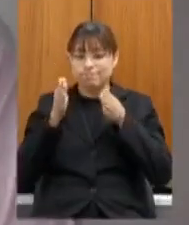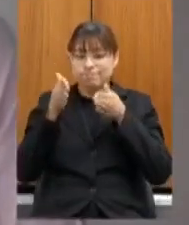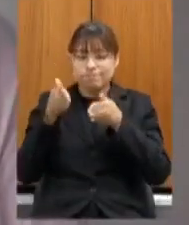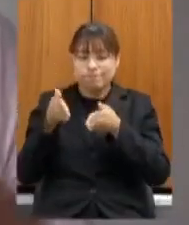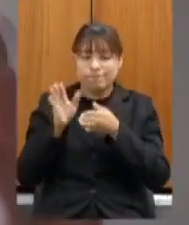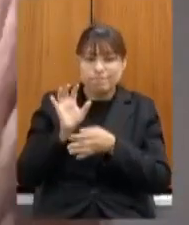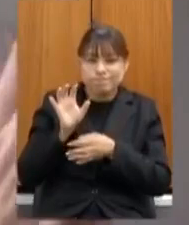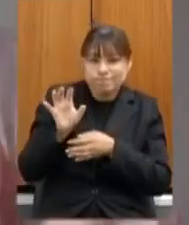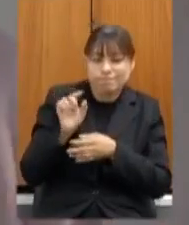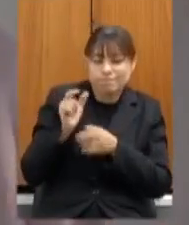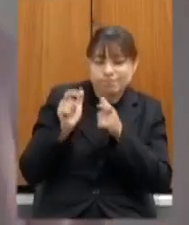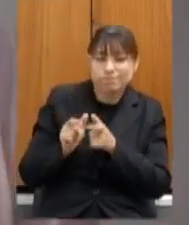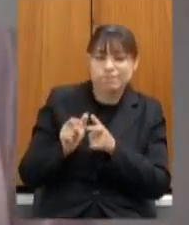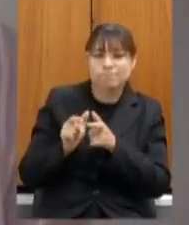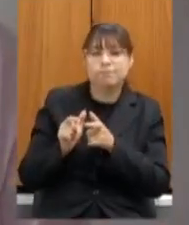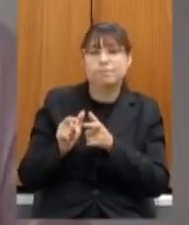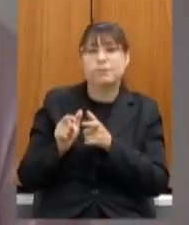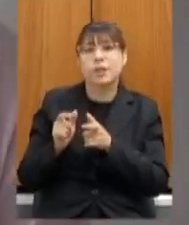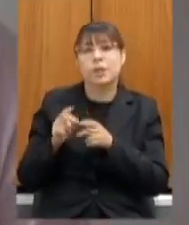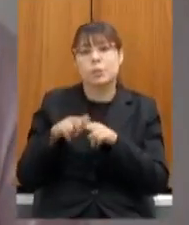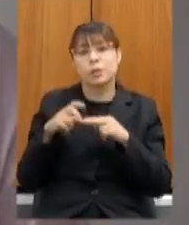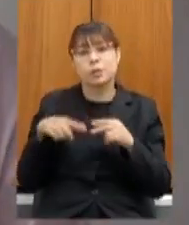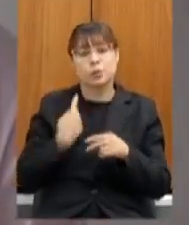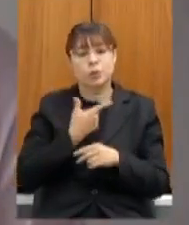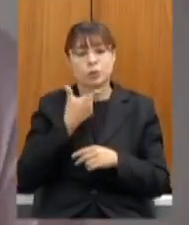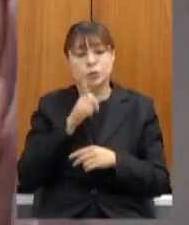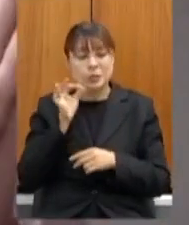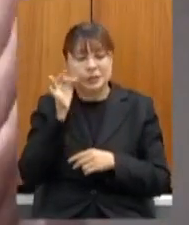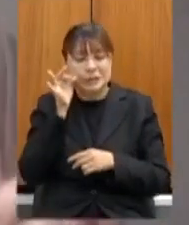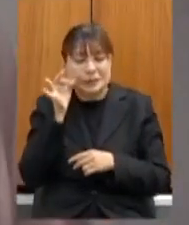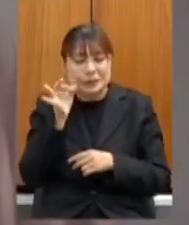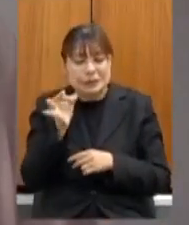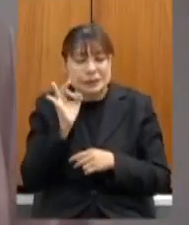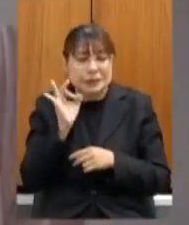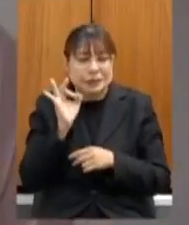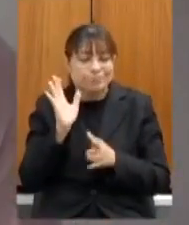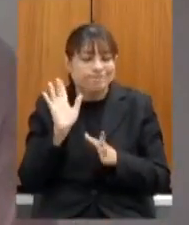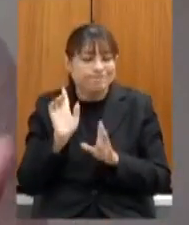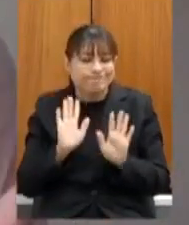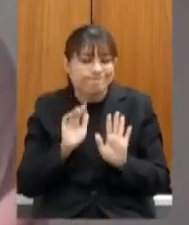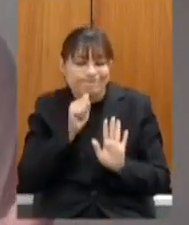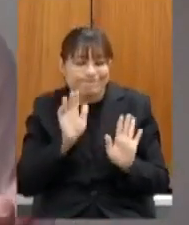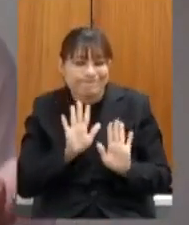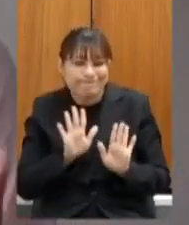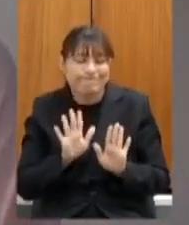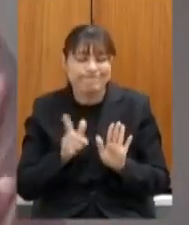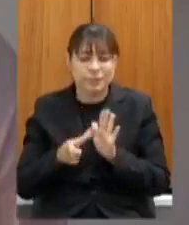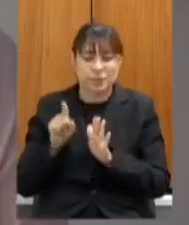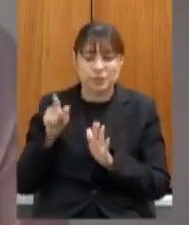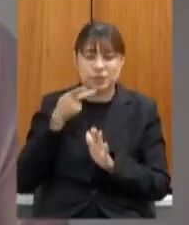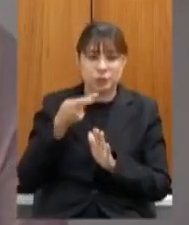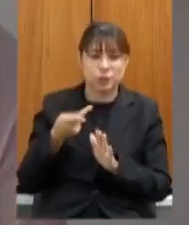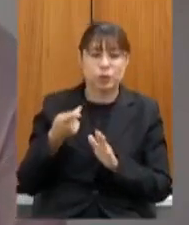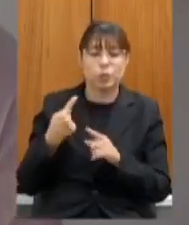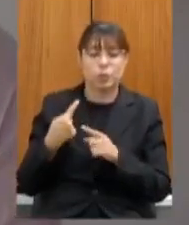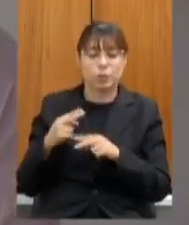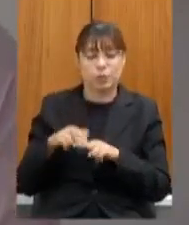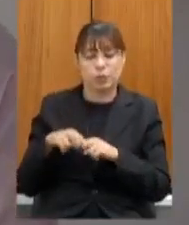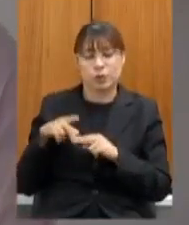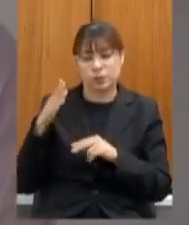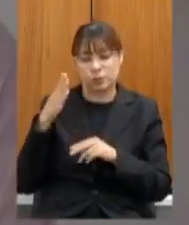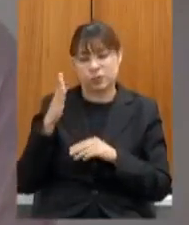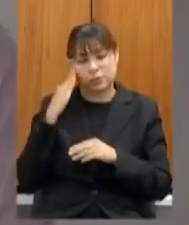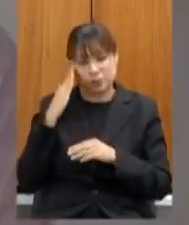não nos permitiram a atenção que a gente desejava ter nesse momento específico e o senhor já colocou isso com a sensibilidade que tem